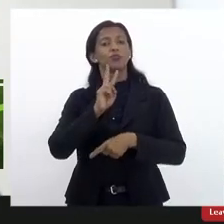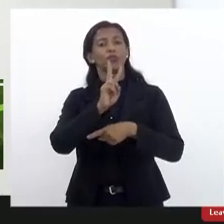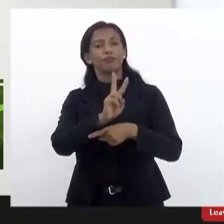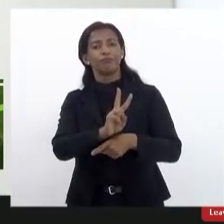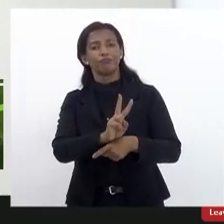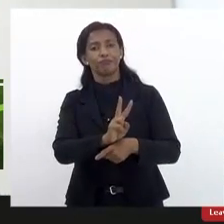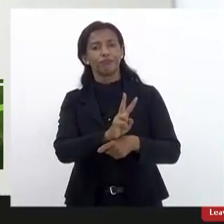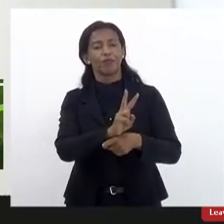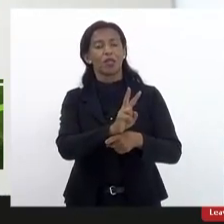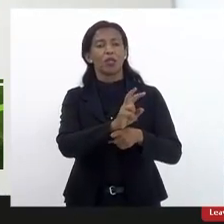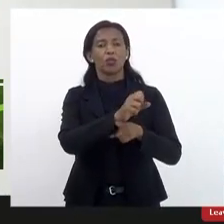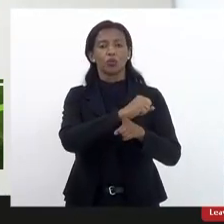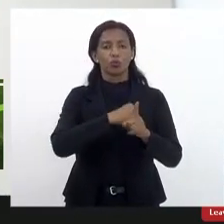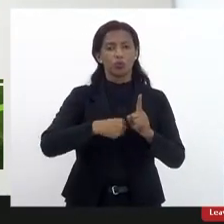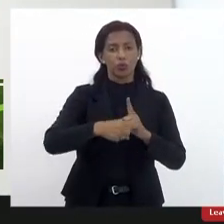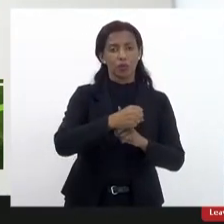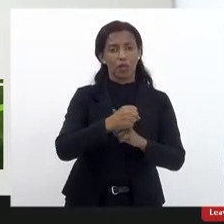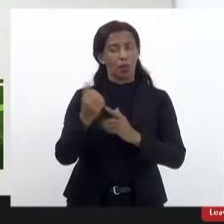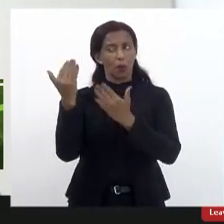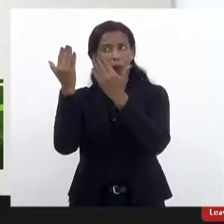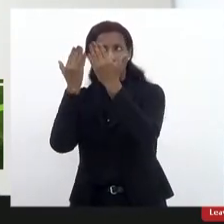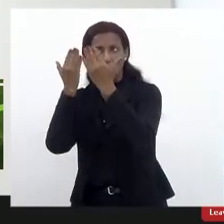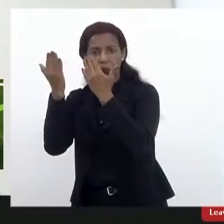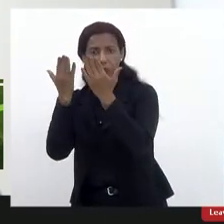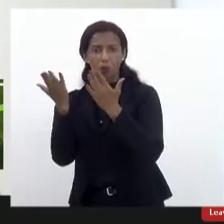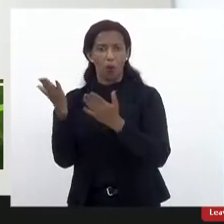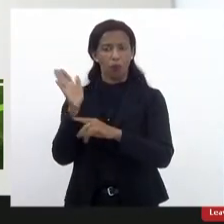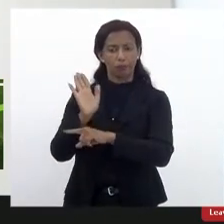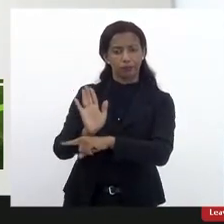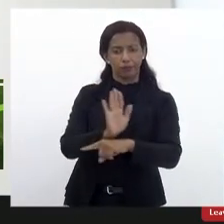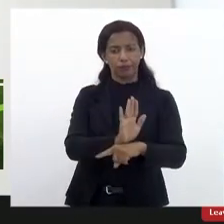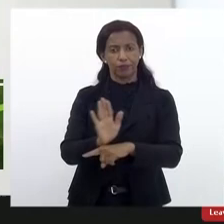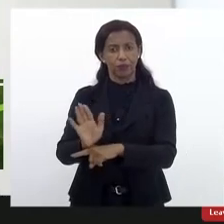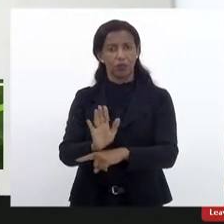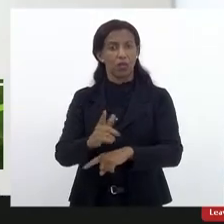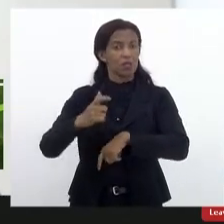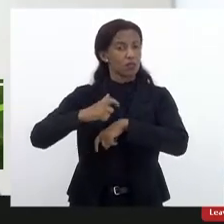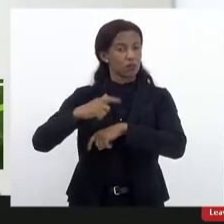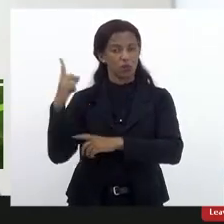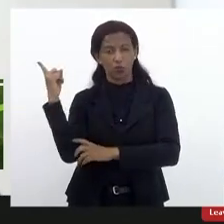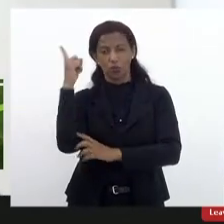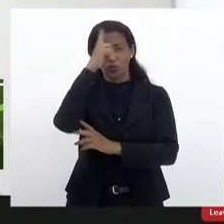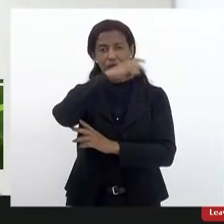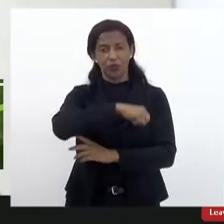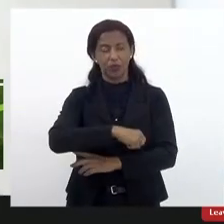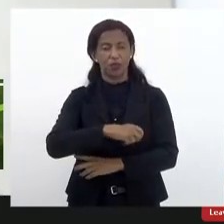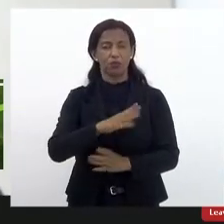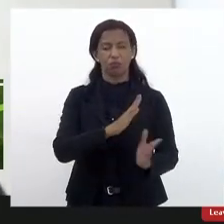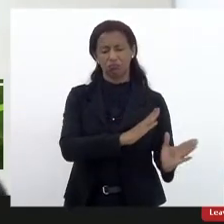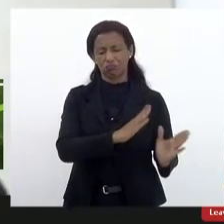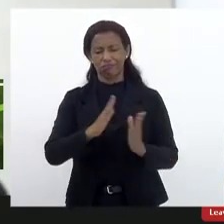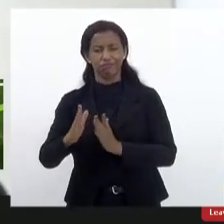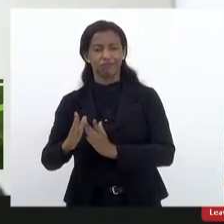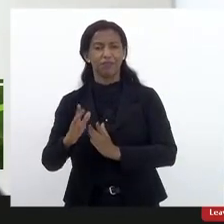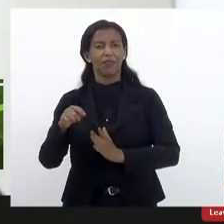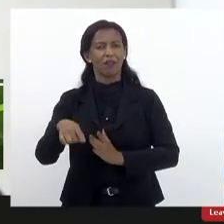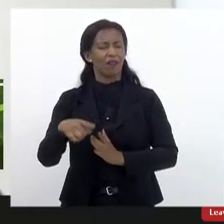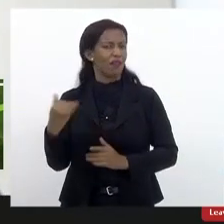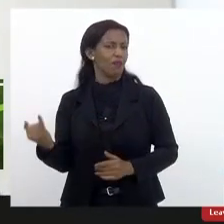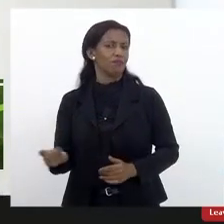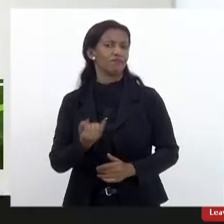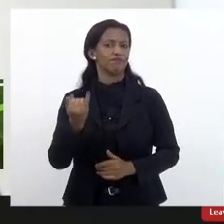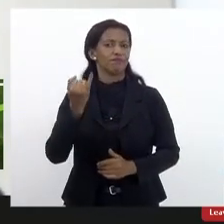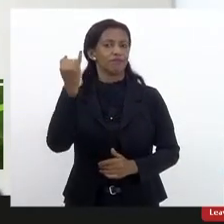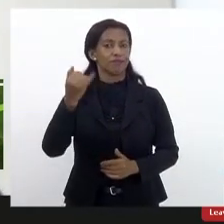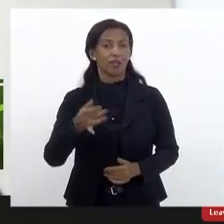psicólogos para auxiliar nesses impasses que a rede está vivenciando, especialmente nesse momento, é fundamental.